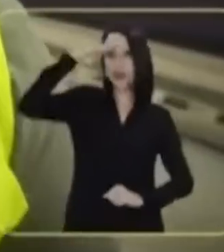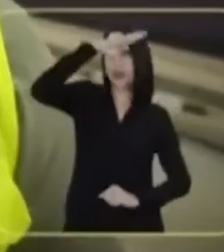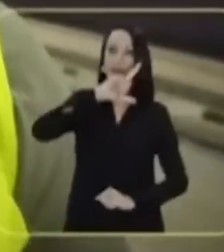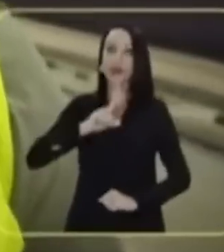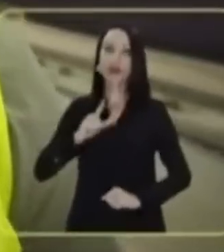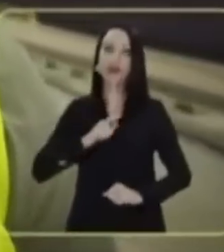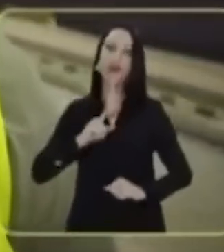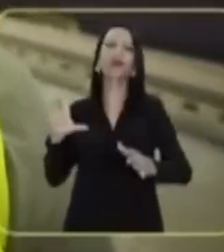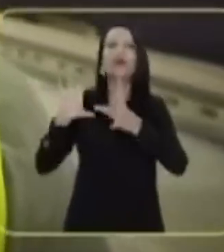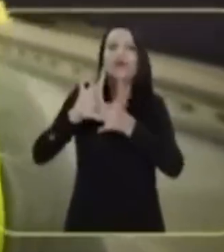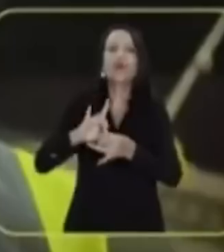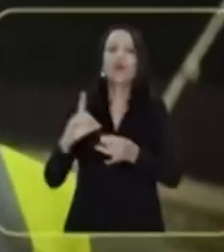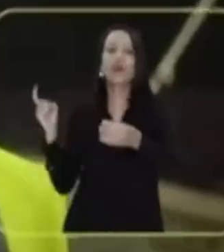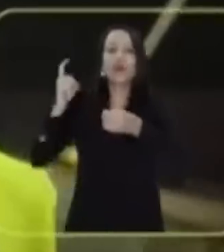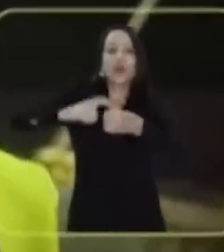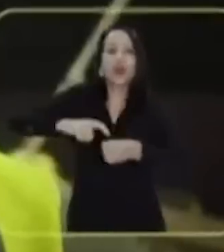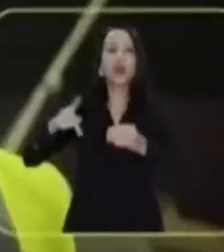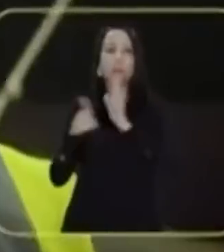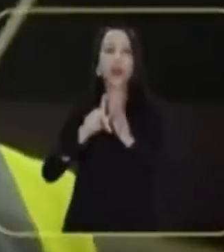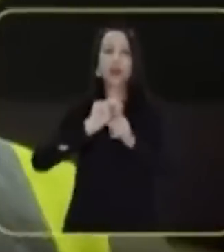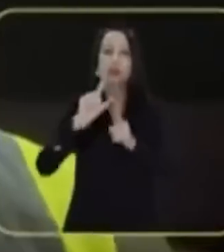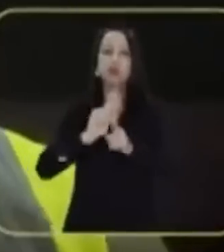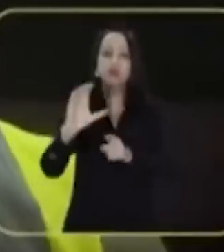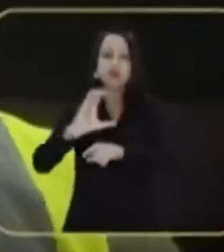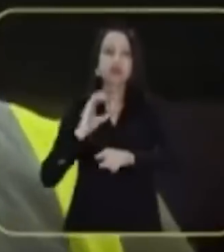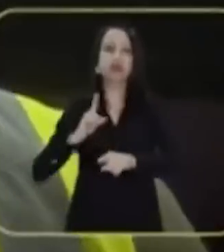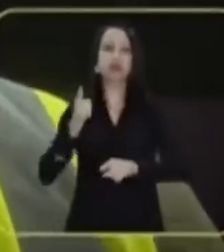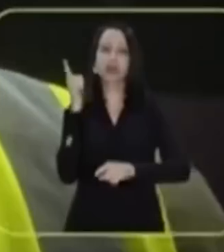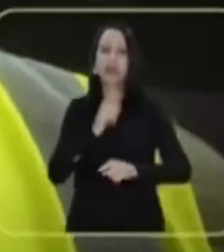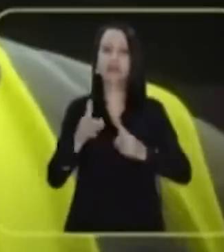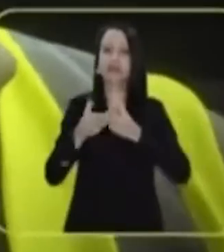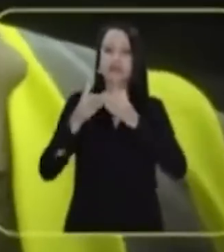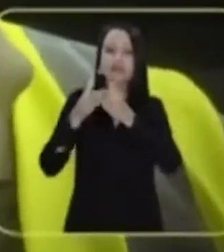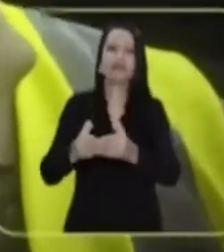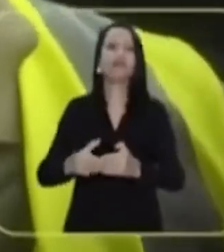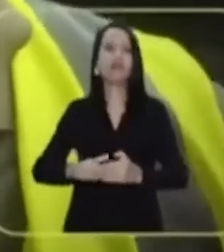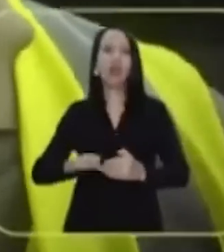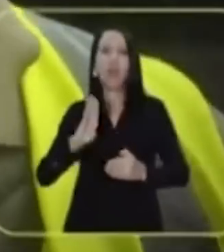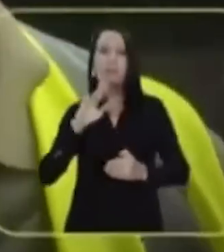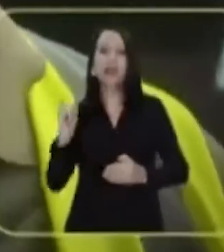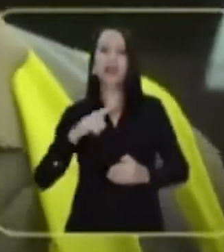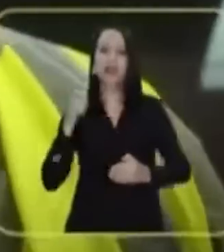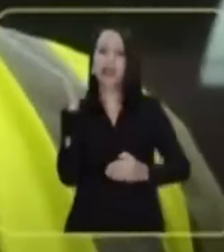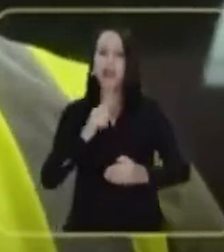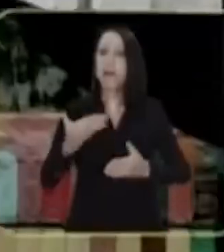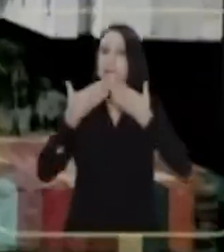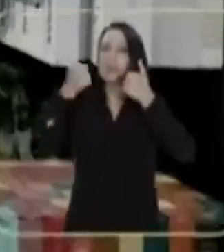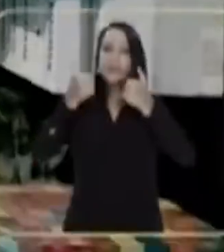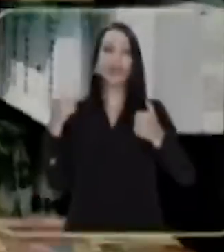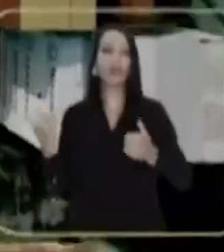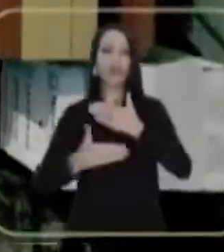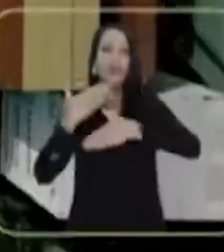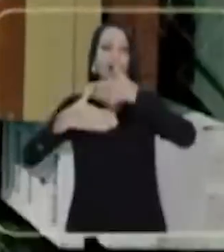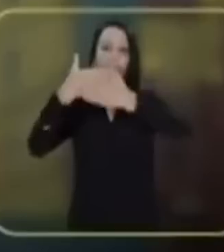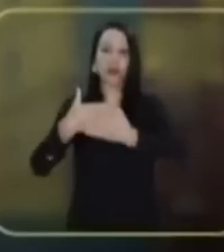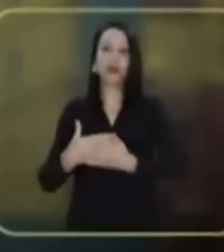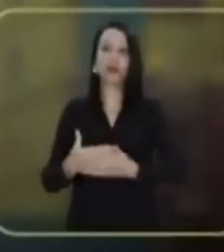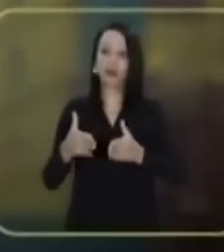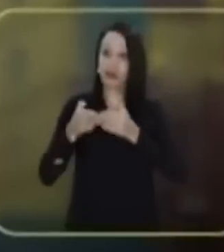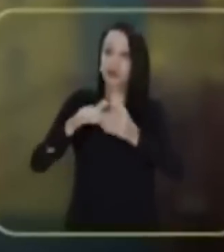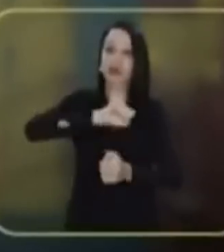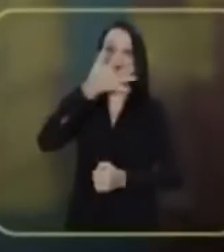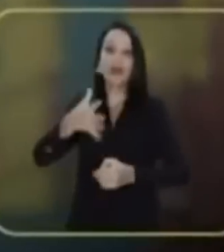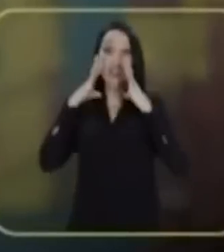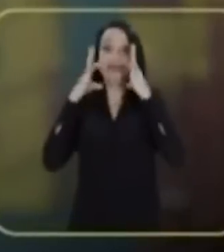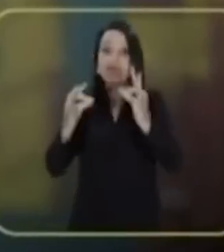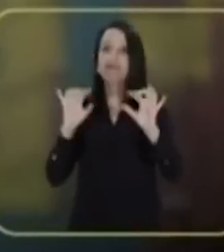arrendei 36 terminais portuários. Isso significou bilhões de reais em investimentos e melhorias além de empregos gerados. O Porto de